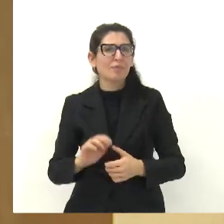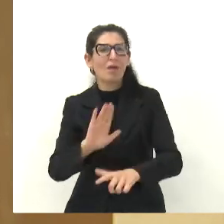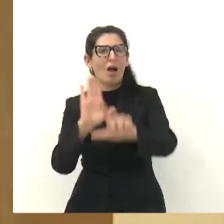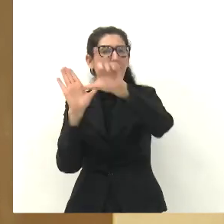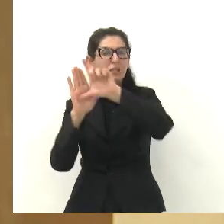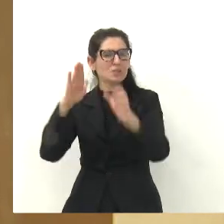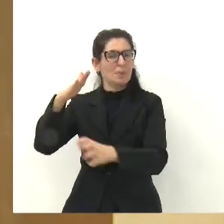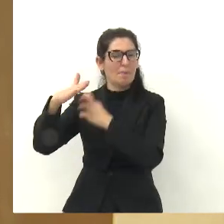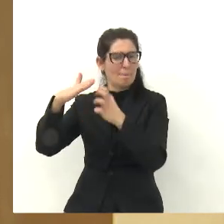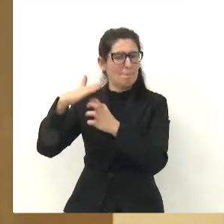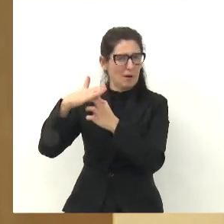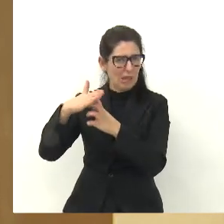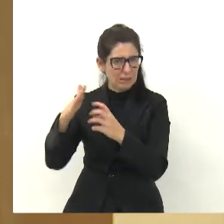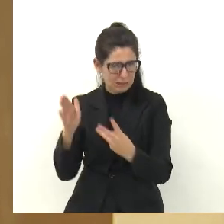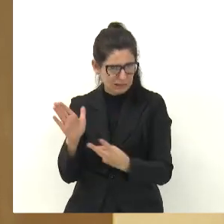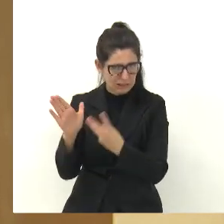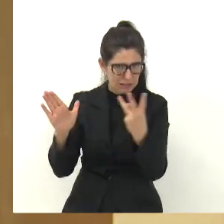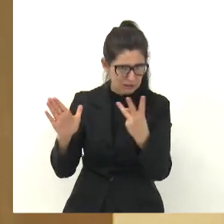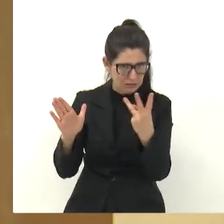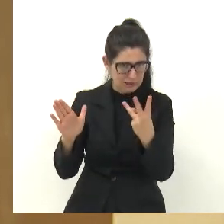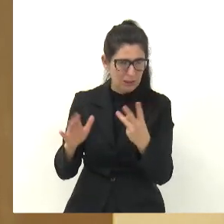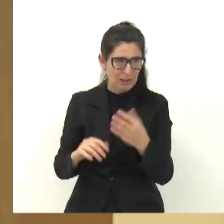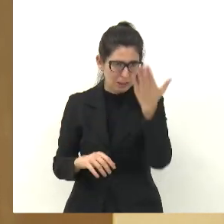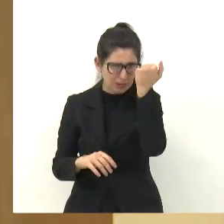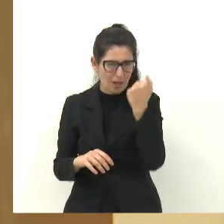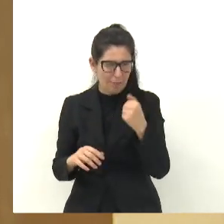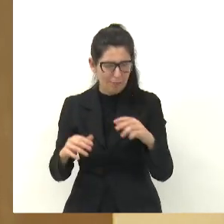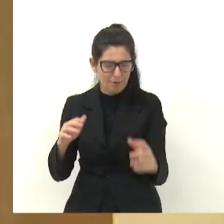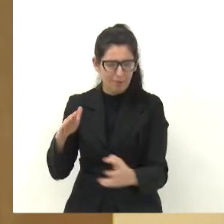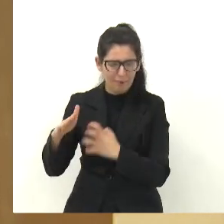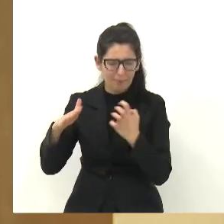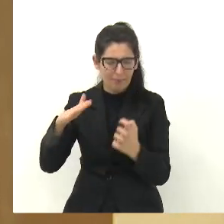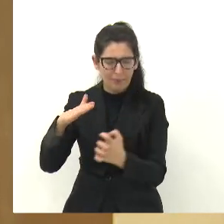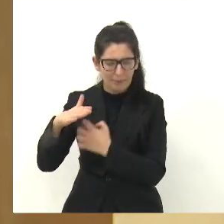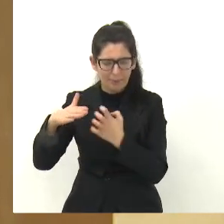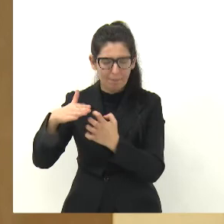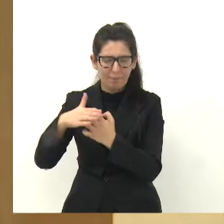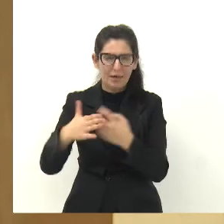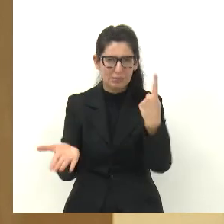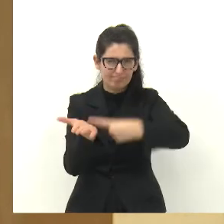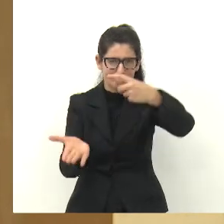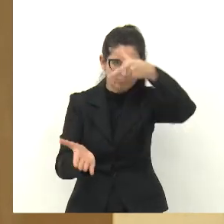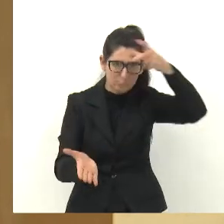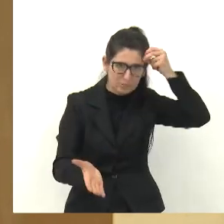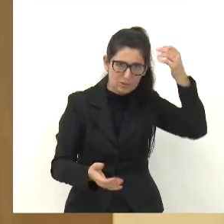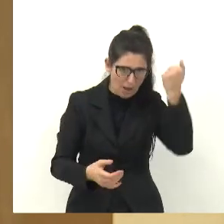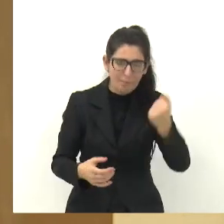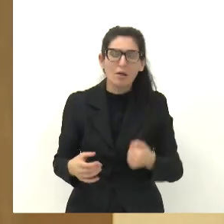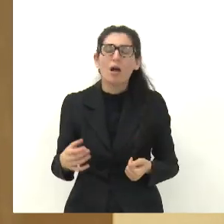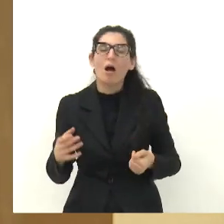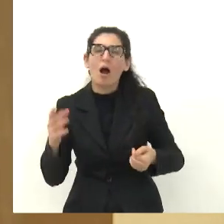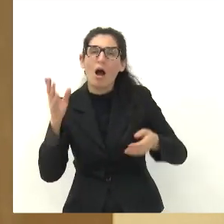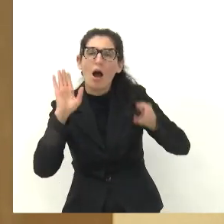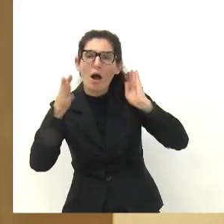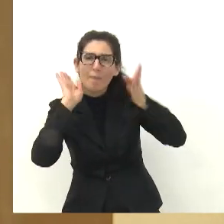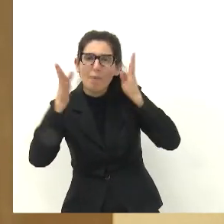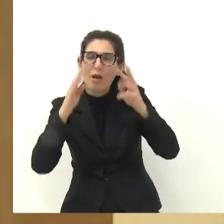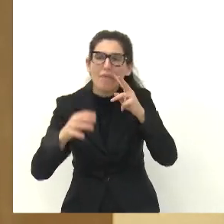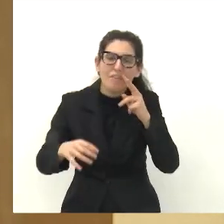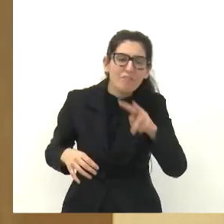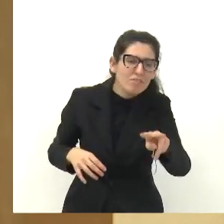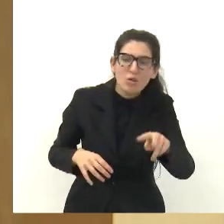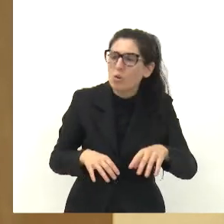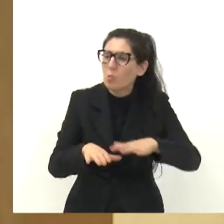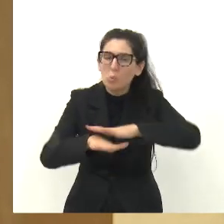chegar lá, e eles já chegaram com caminhãozinho, com máquina, com tudo, de sanar aquele problema, só no Bandeira